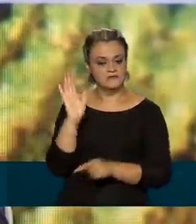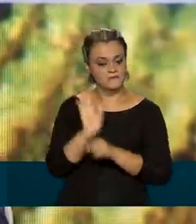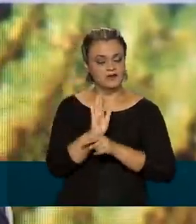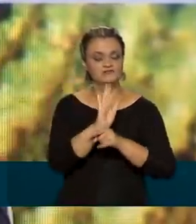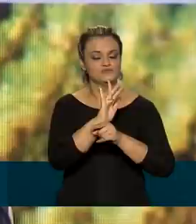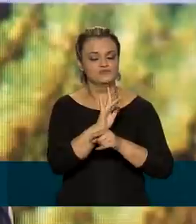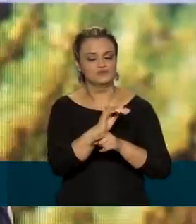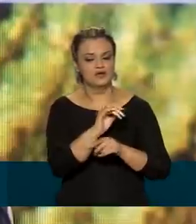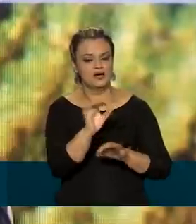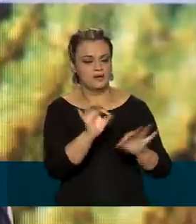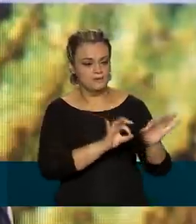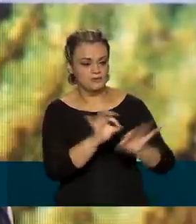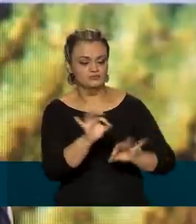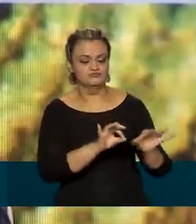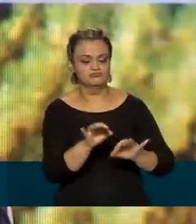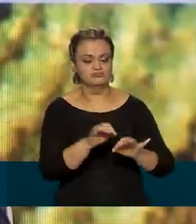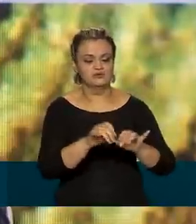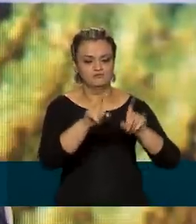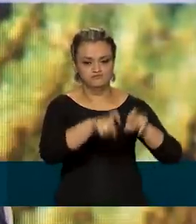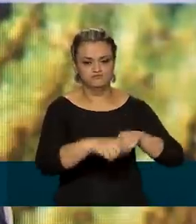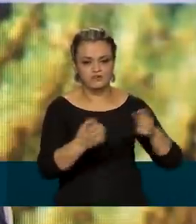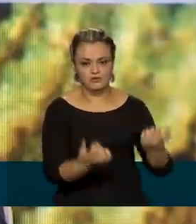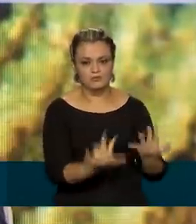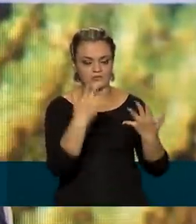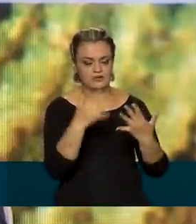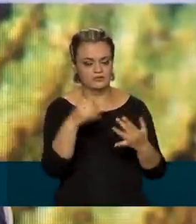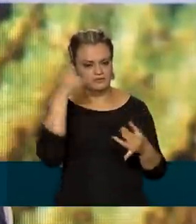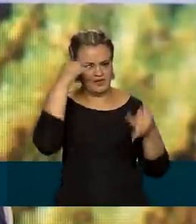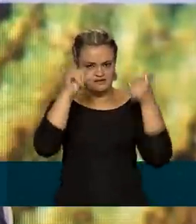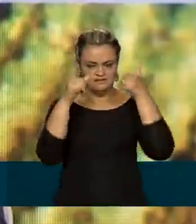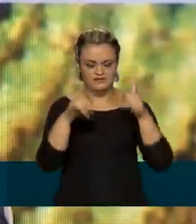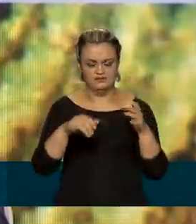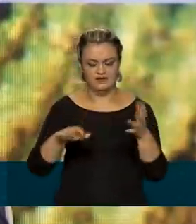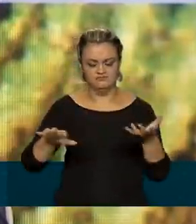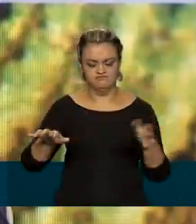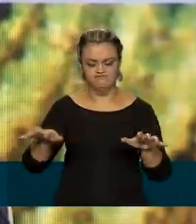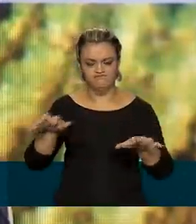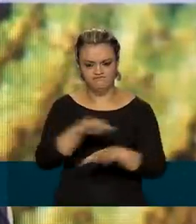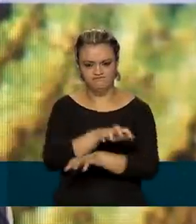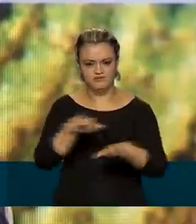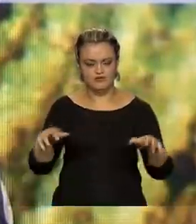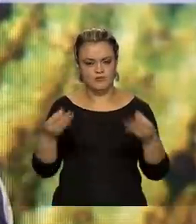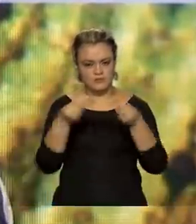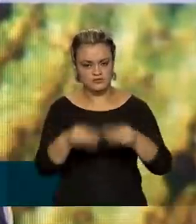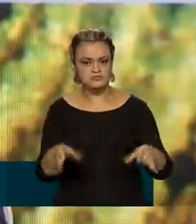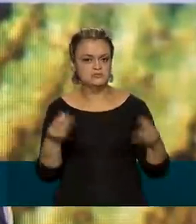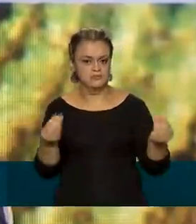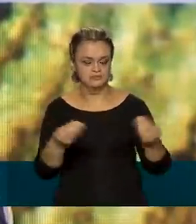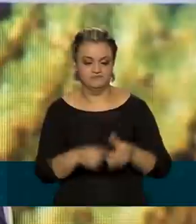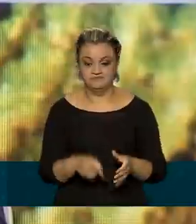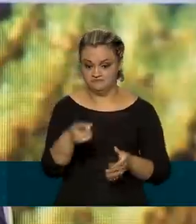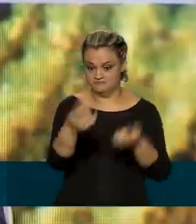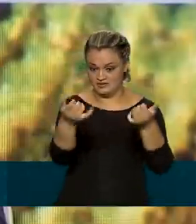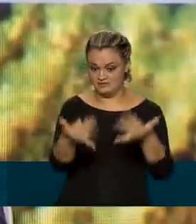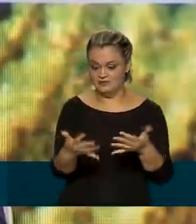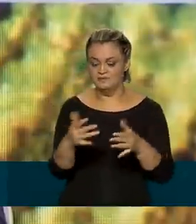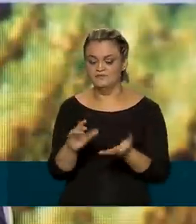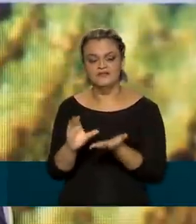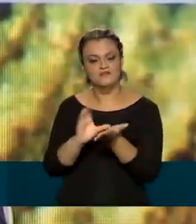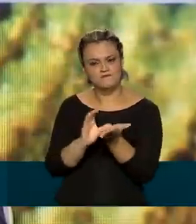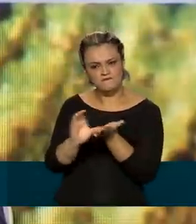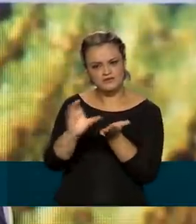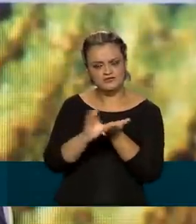ajudar na produção agropecuária sem agredir os biomas. A partir de investimentos na tropicalização